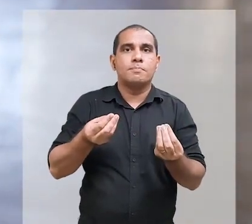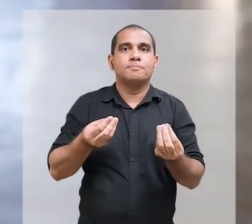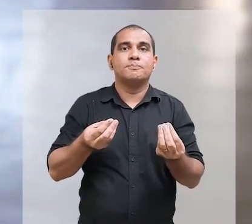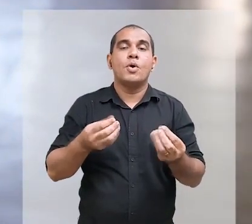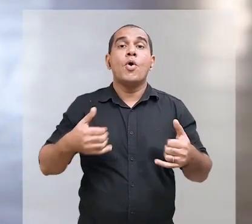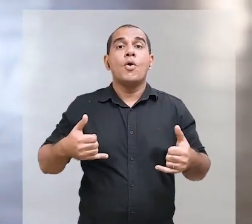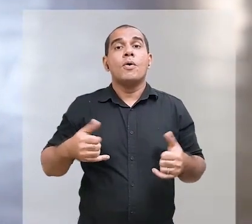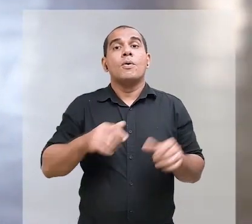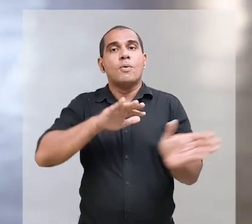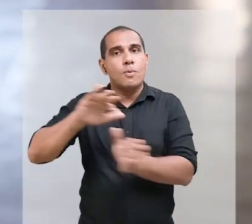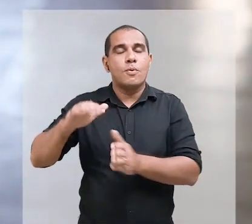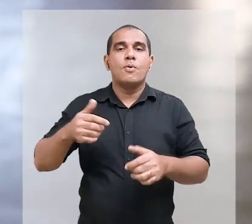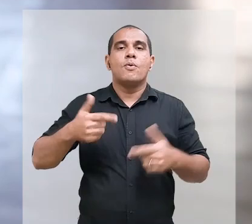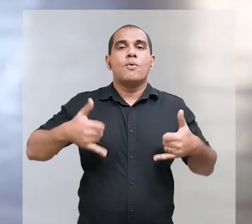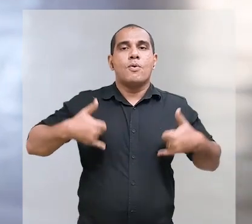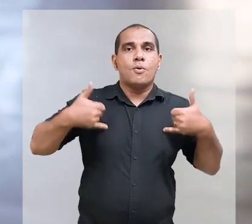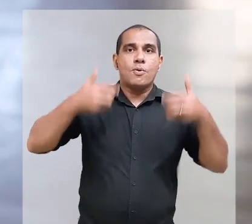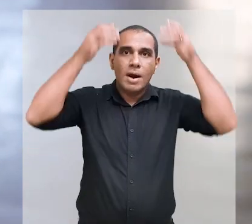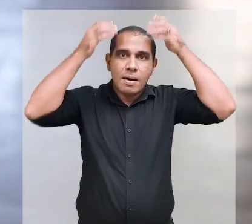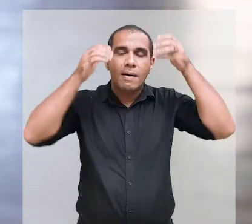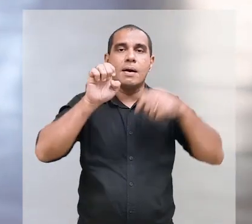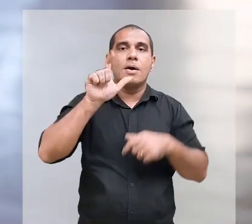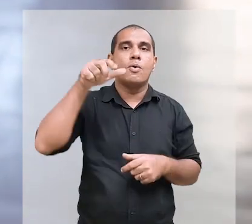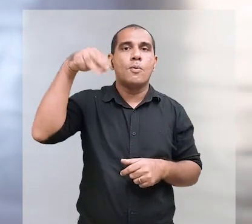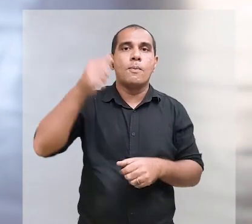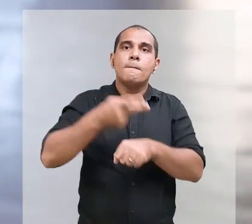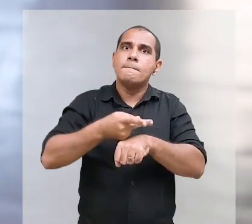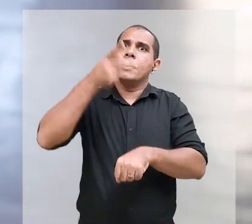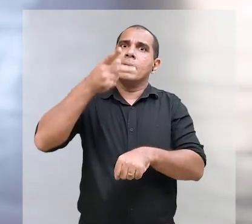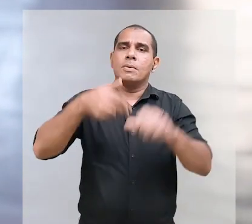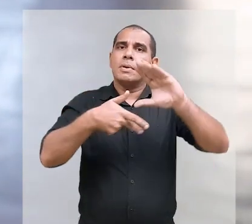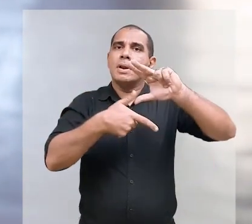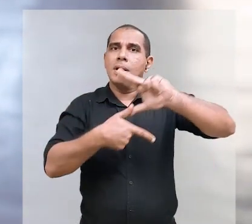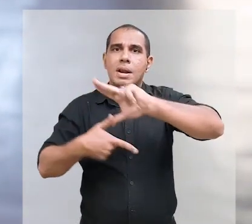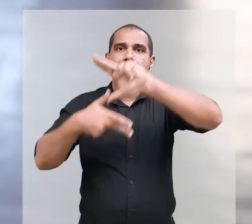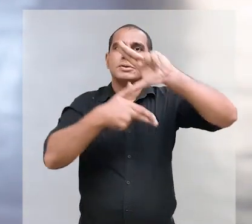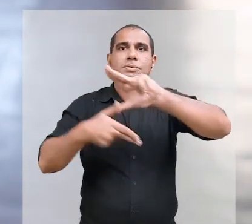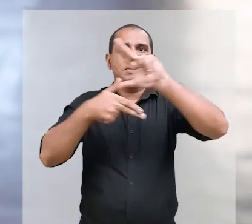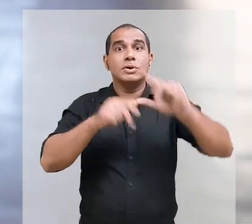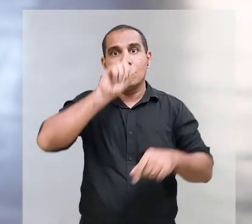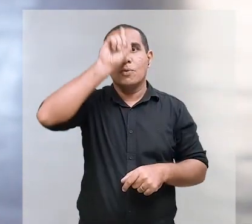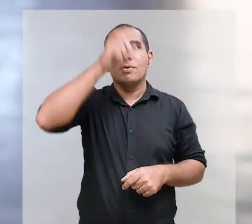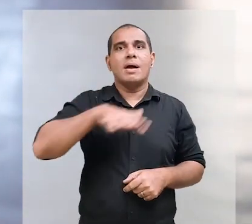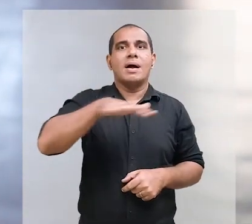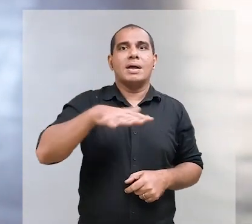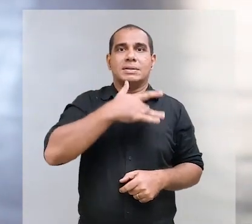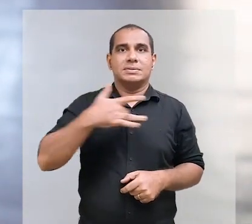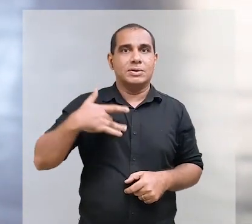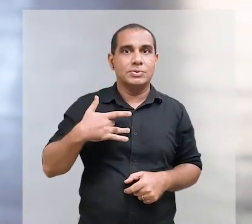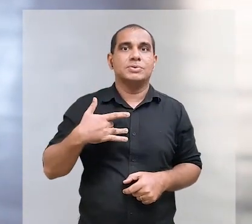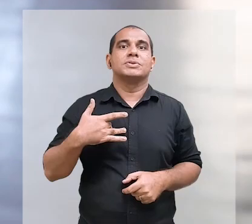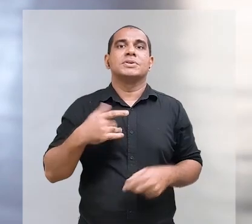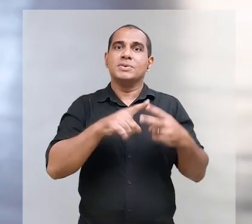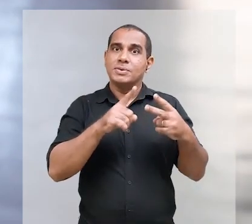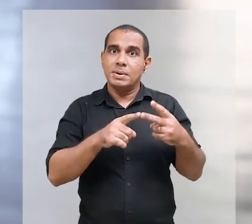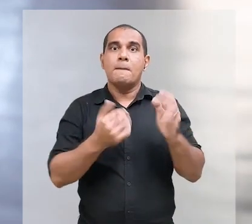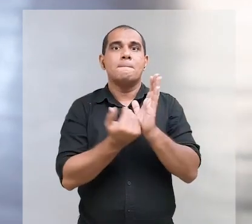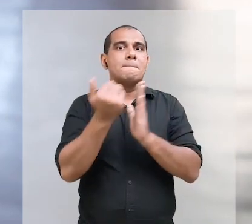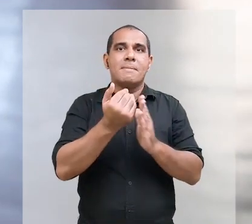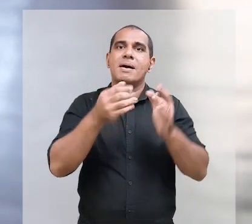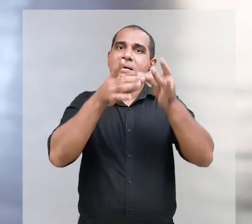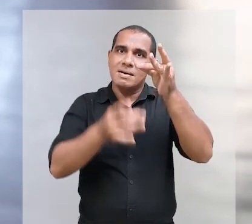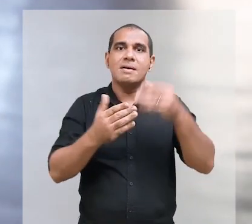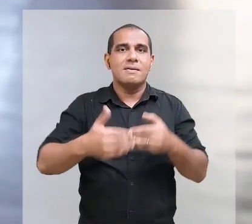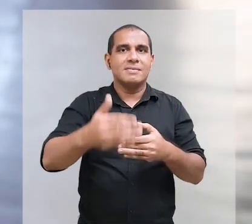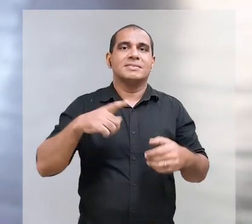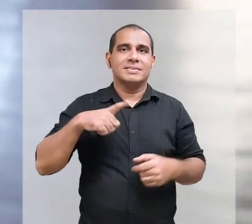Ceará! Capacete Helma é um dos 12 vencedores de Prêmio Latino-Americano em Inovação na Saúde. Isso e muito mais